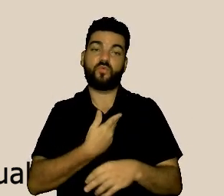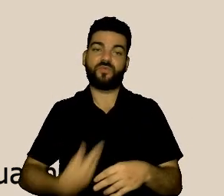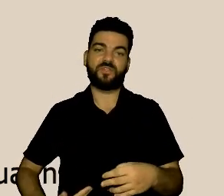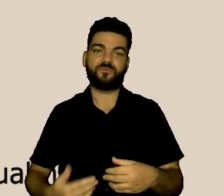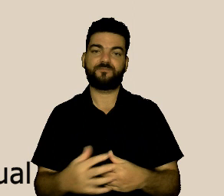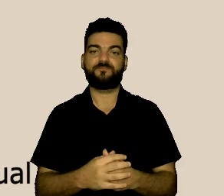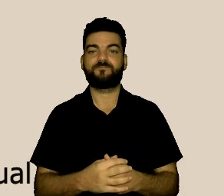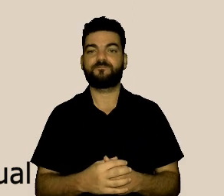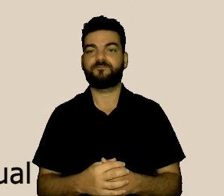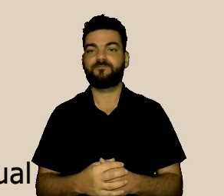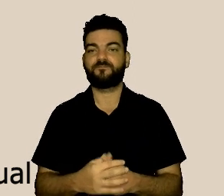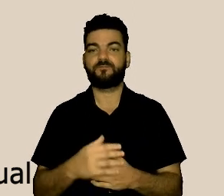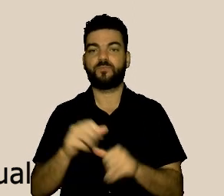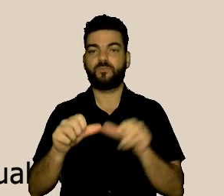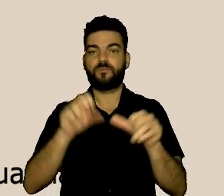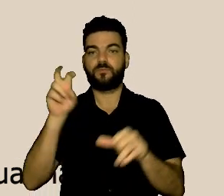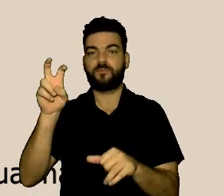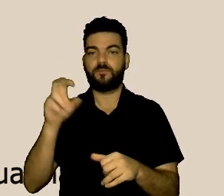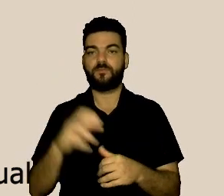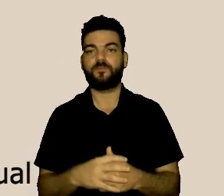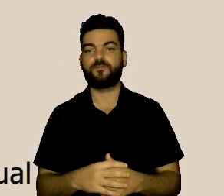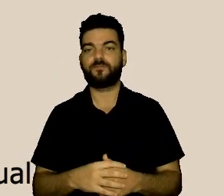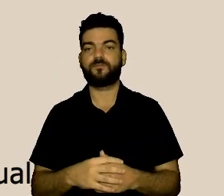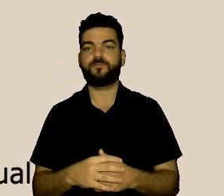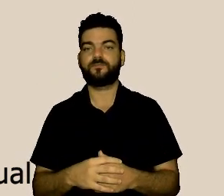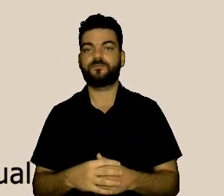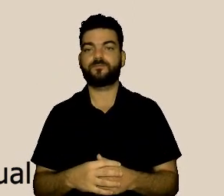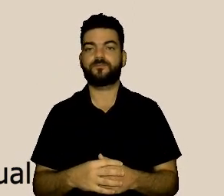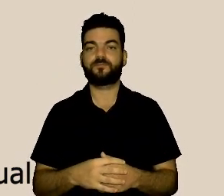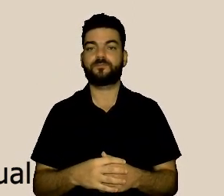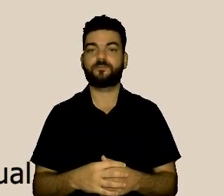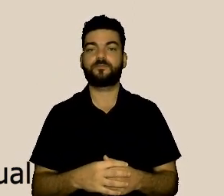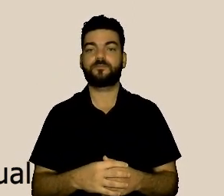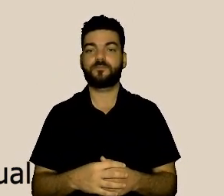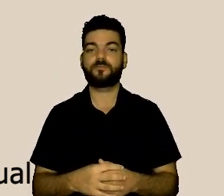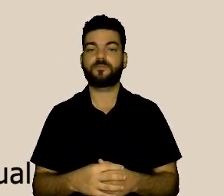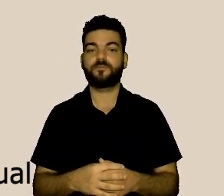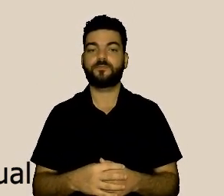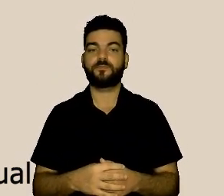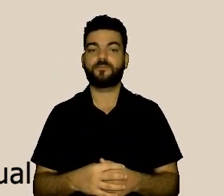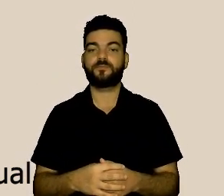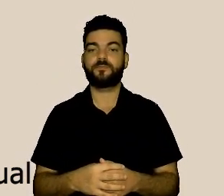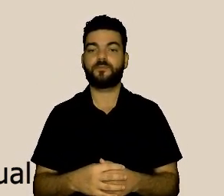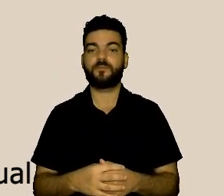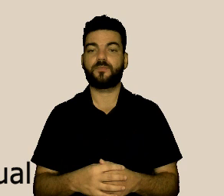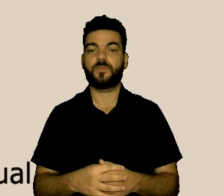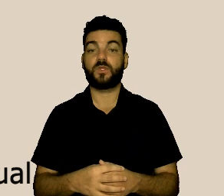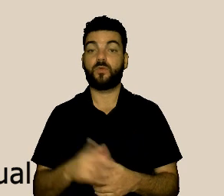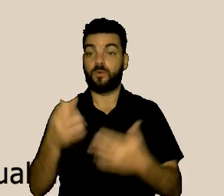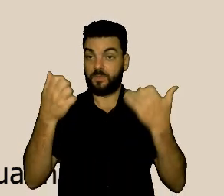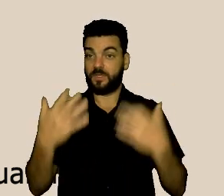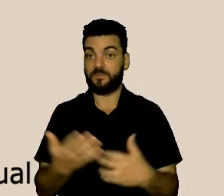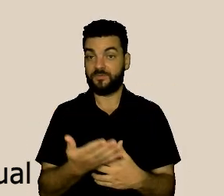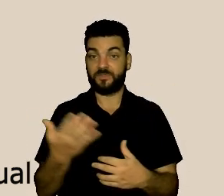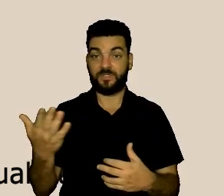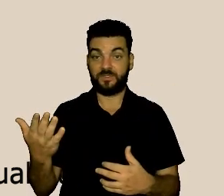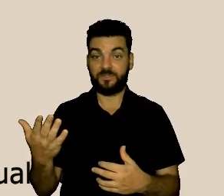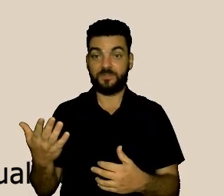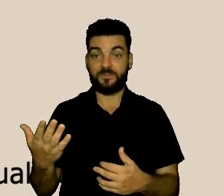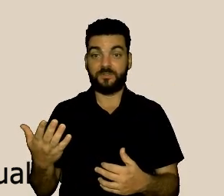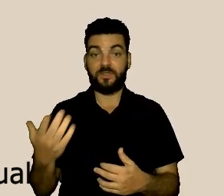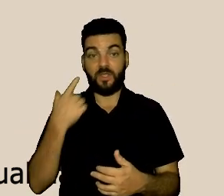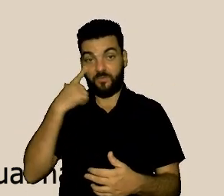E só lembrando, eu vi aqui Irene Bacheck, aqui no chat, ouvidora, muito querida,